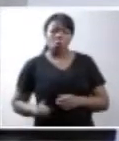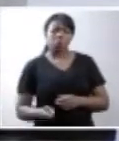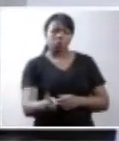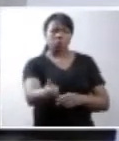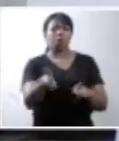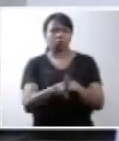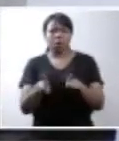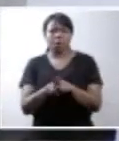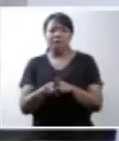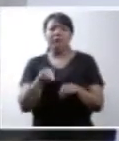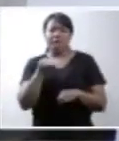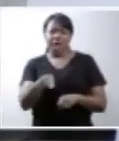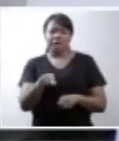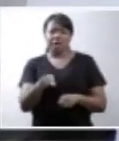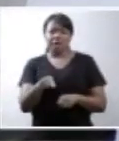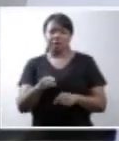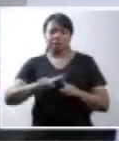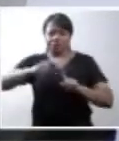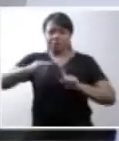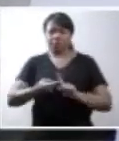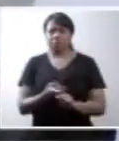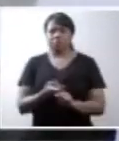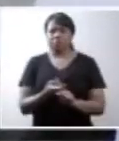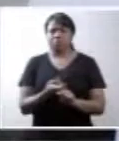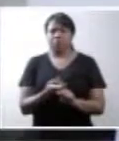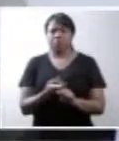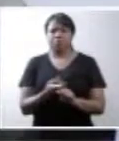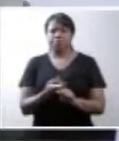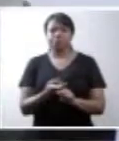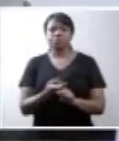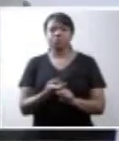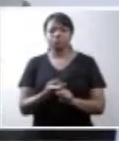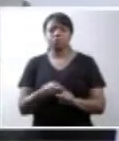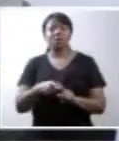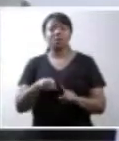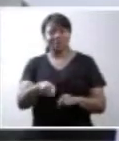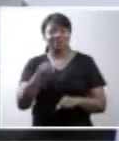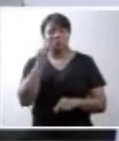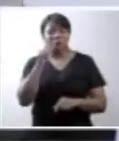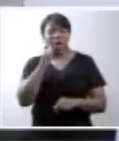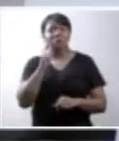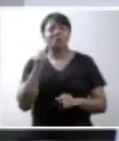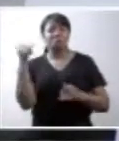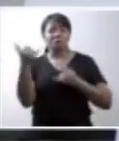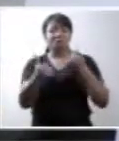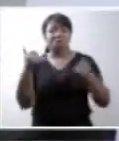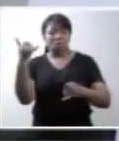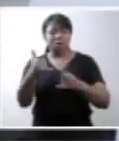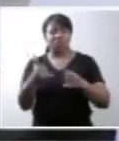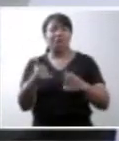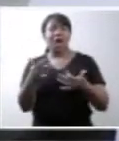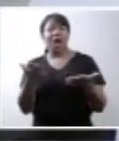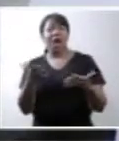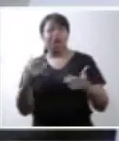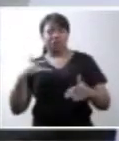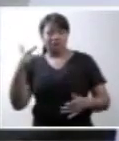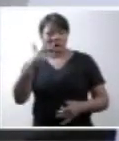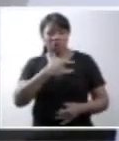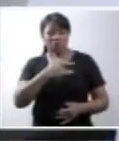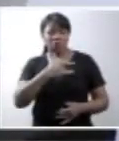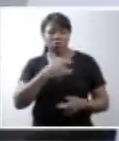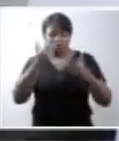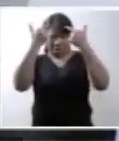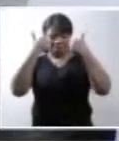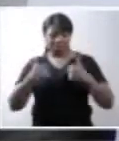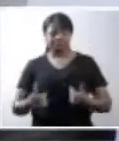tortura serem obrigadas a tal. Elas são informadas e sabem que a sua saúde física e psíquica está